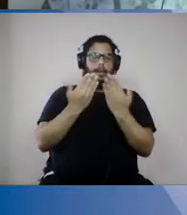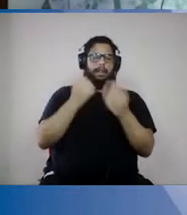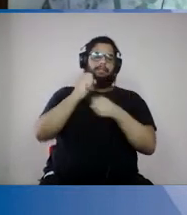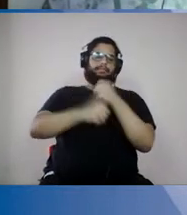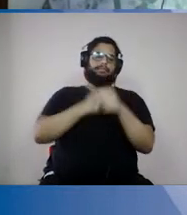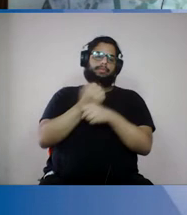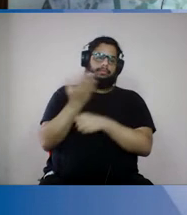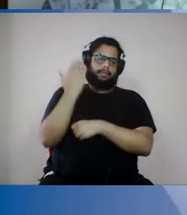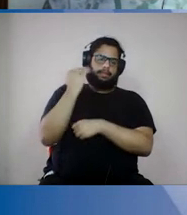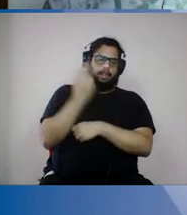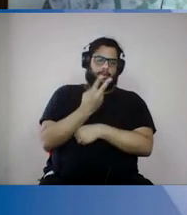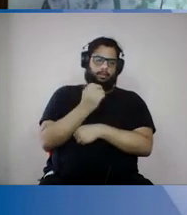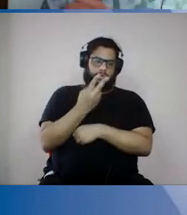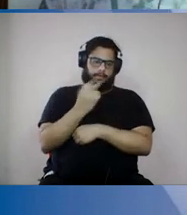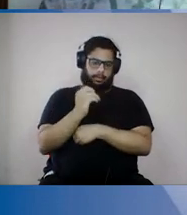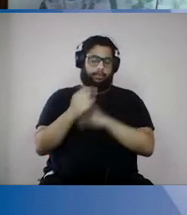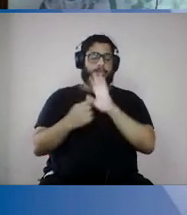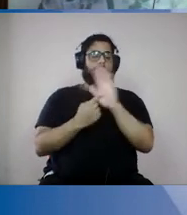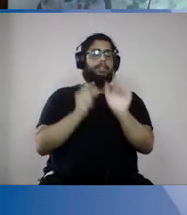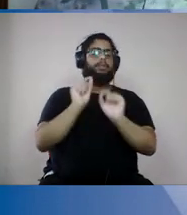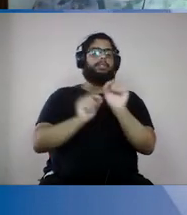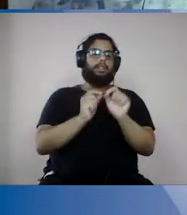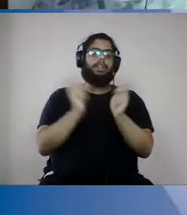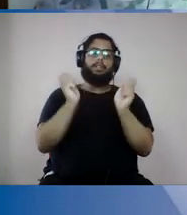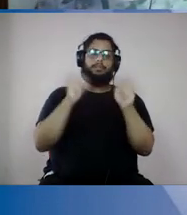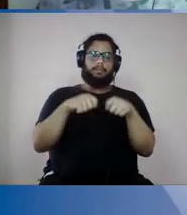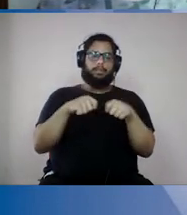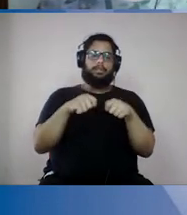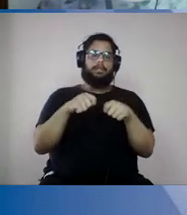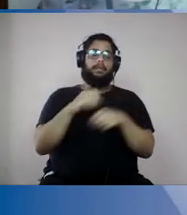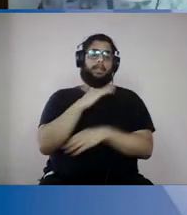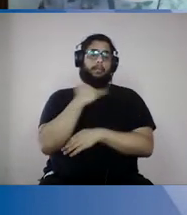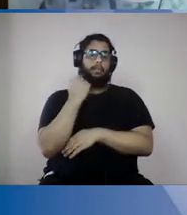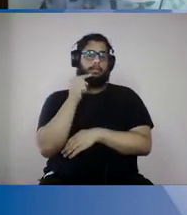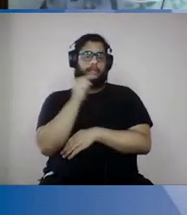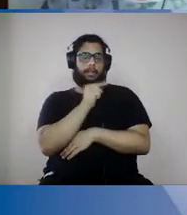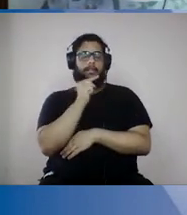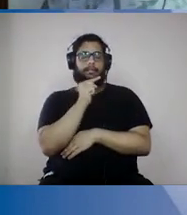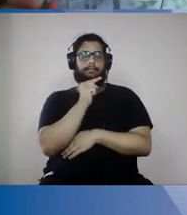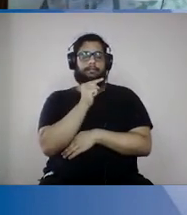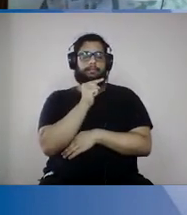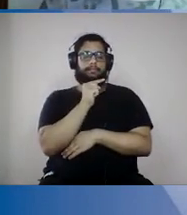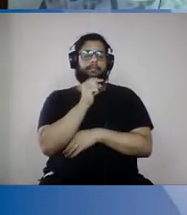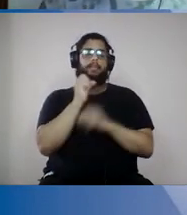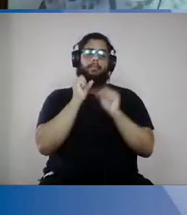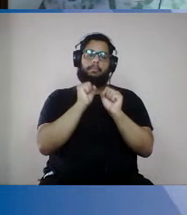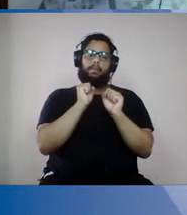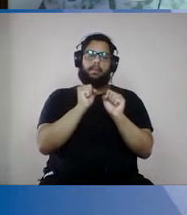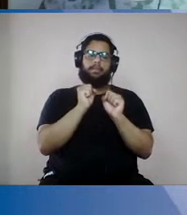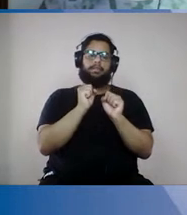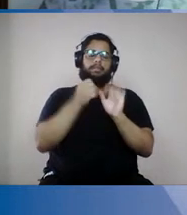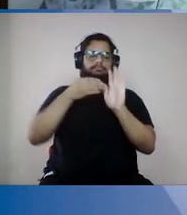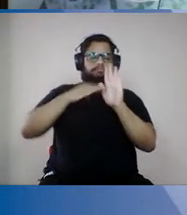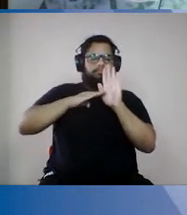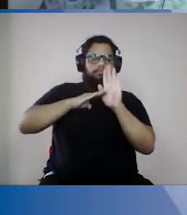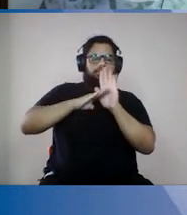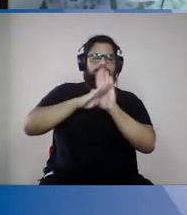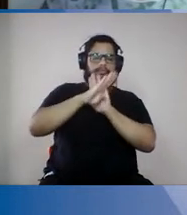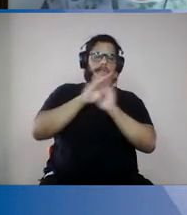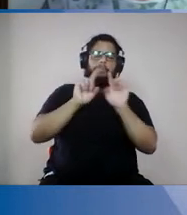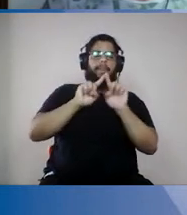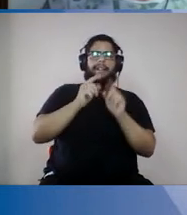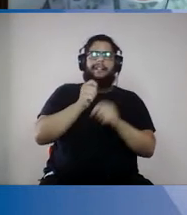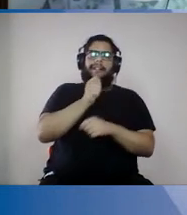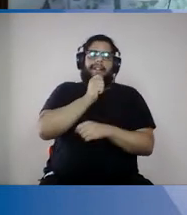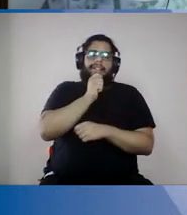mostrando uma tendência também de que é possível que a mortalidade aqui possa também sofrer algum crescimento, mas isso ainda